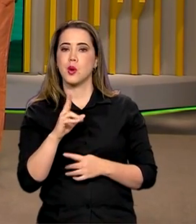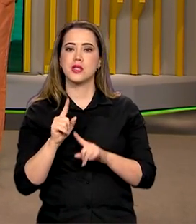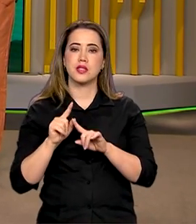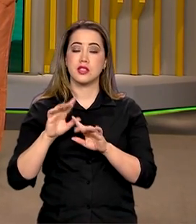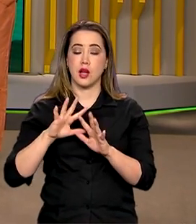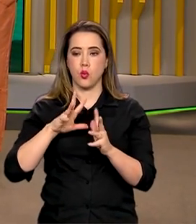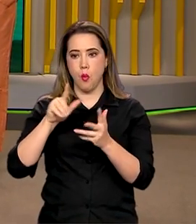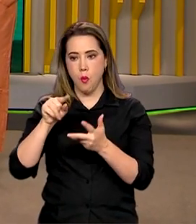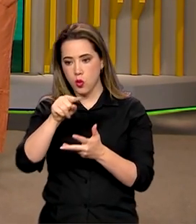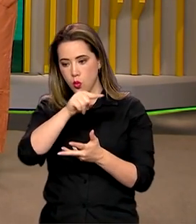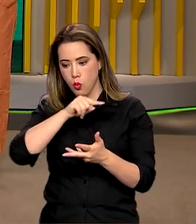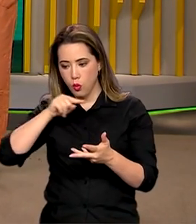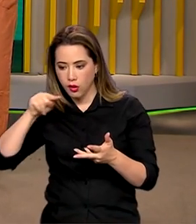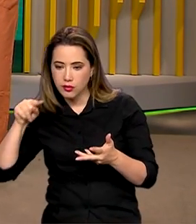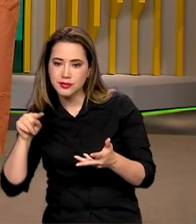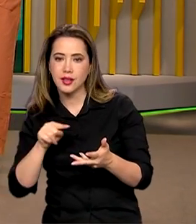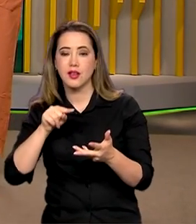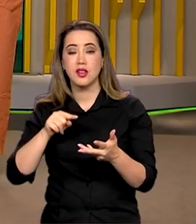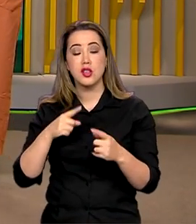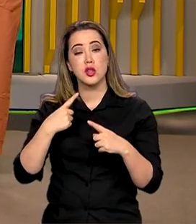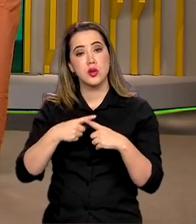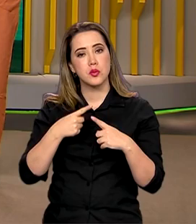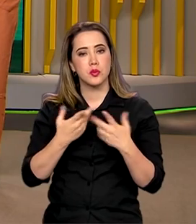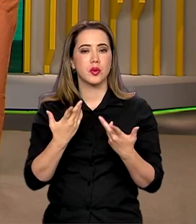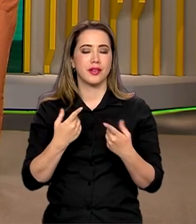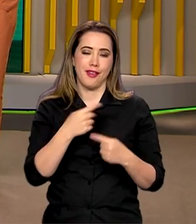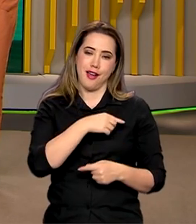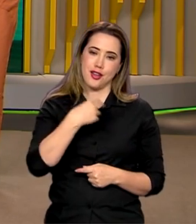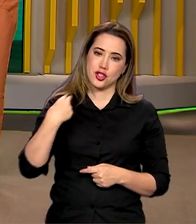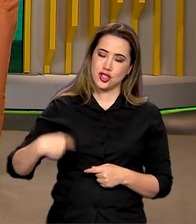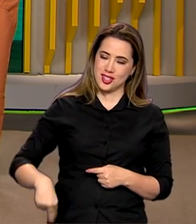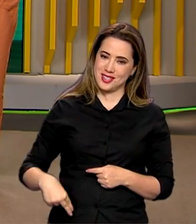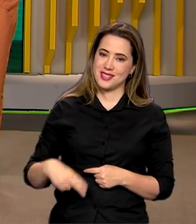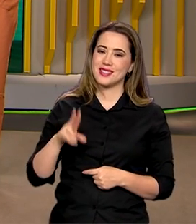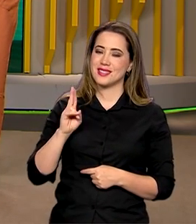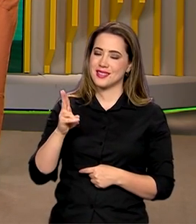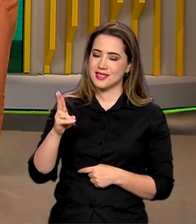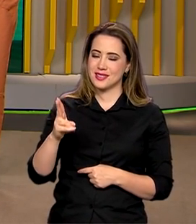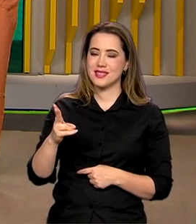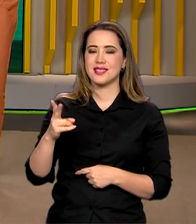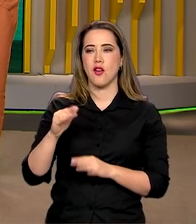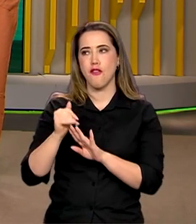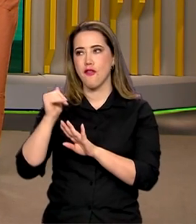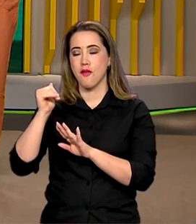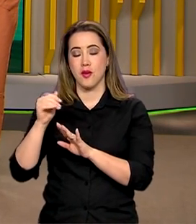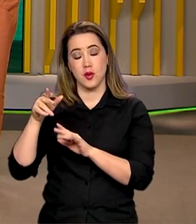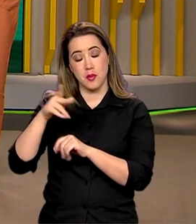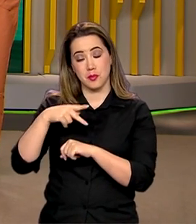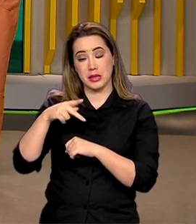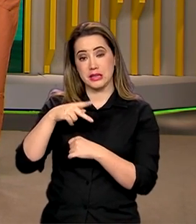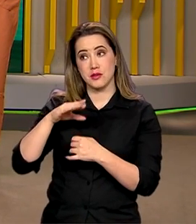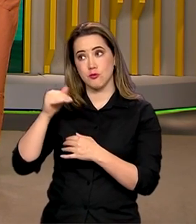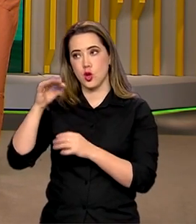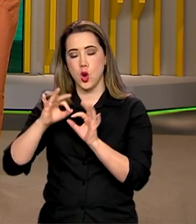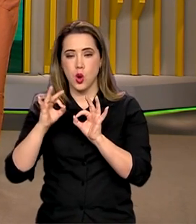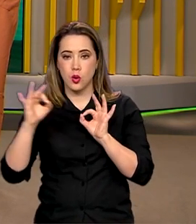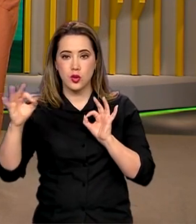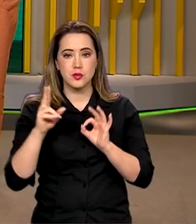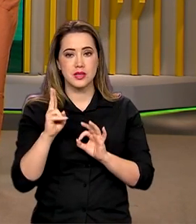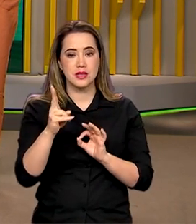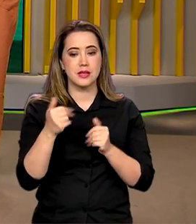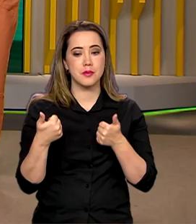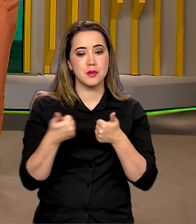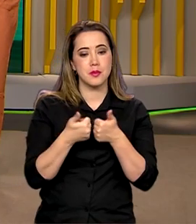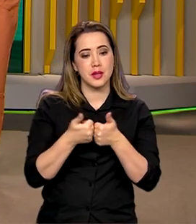fisicamente. Quando se fala de parceria comercial, a China está cada vez mais perto do Brasil. E no